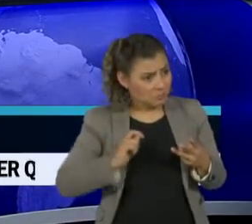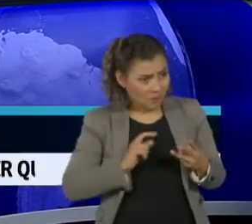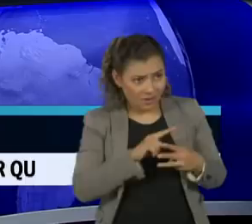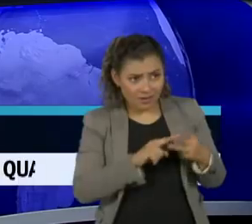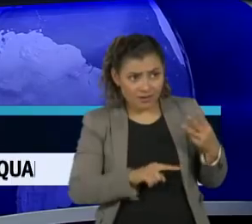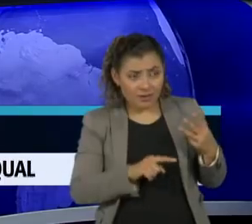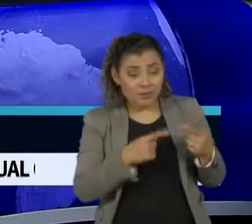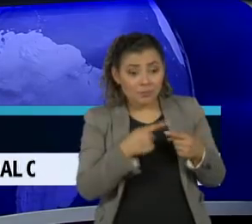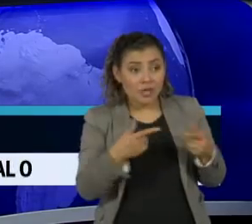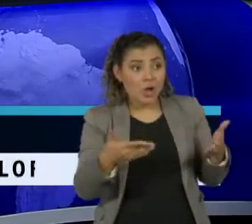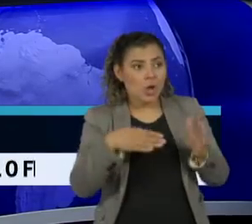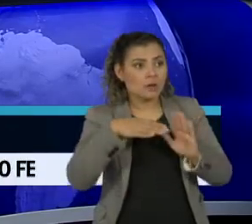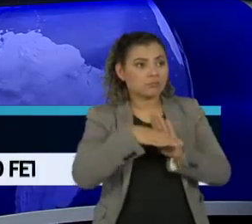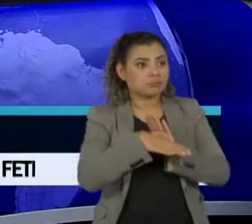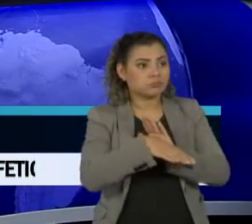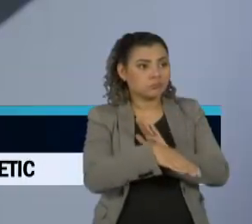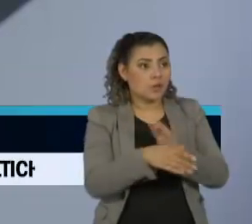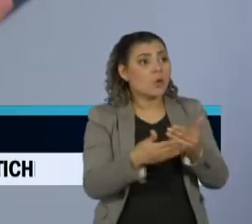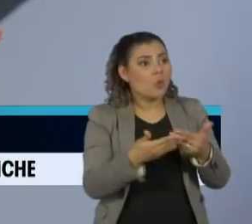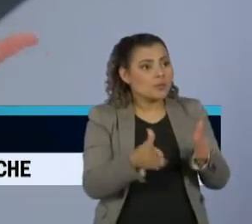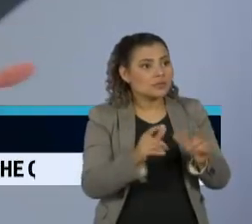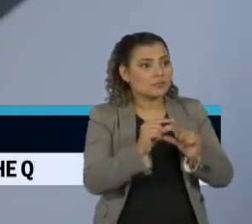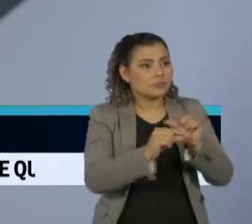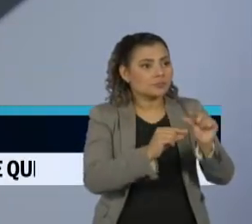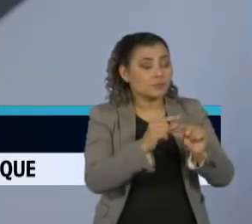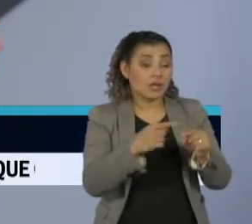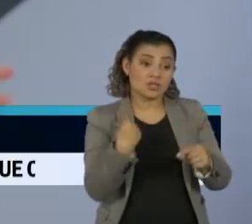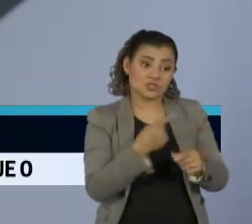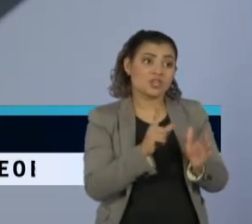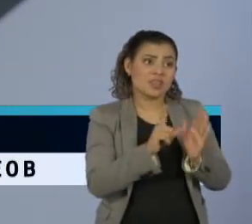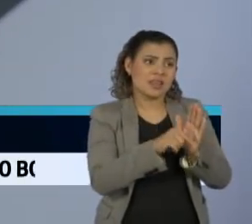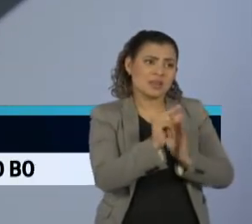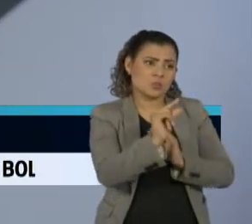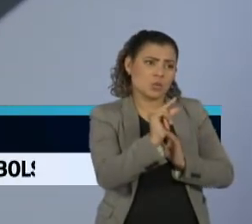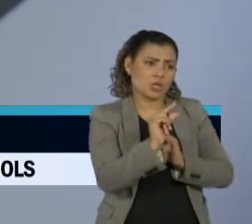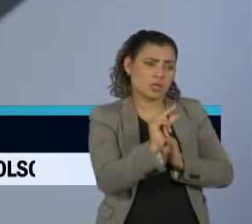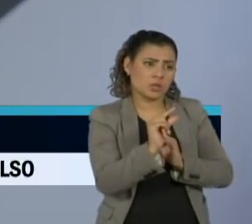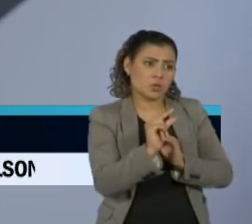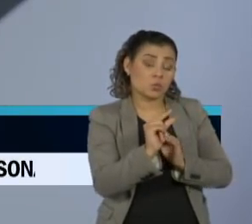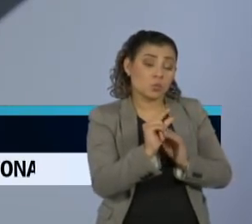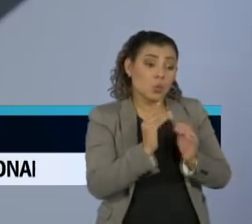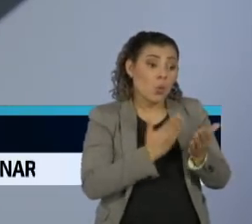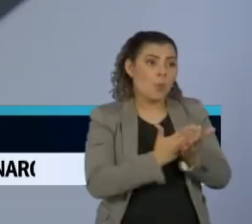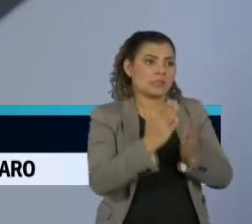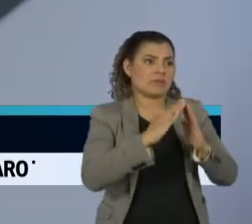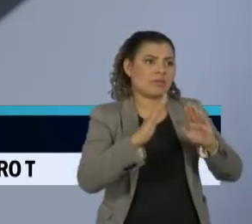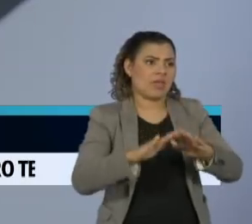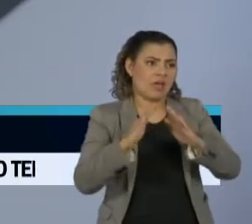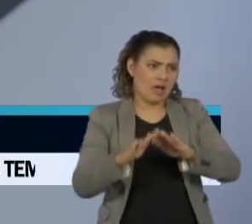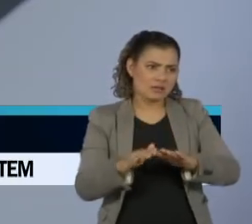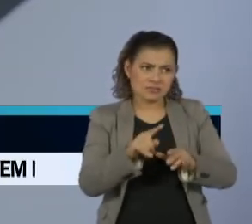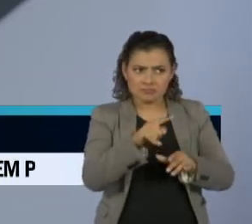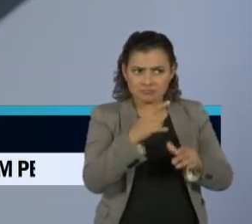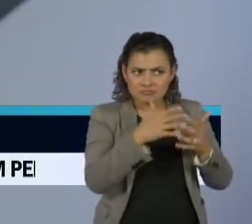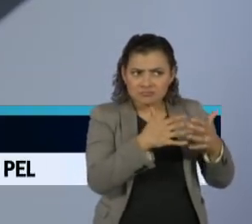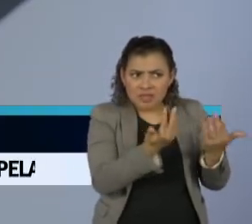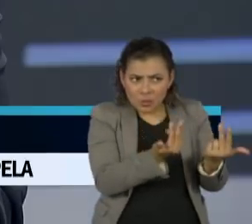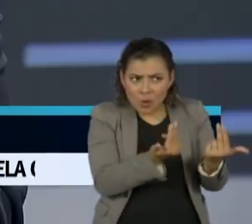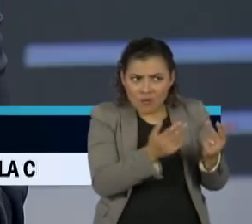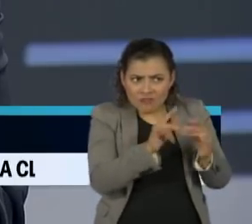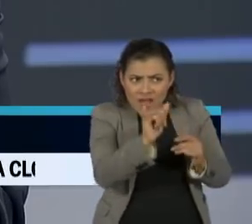descendente, começando a abrir. A gente pode esperar. A gente começou mais tarde que eles. O a gente pode pensar em... Veja,